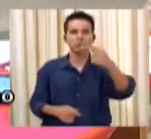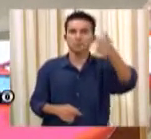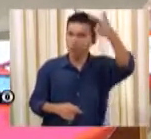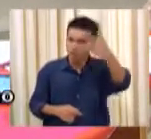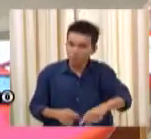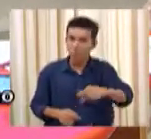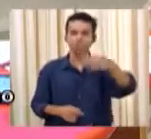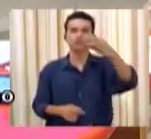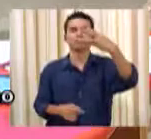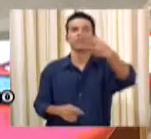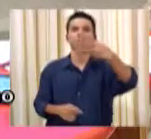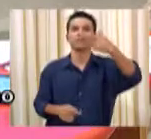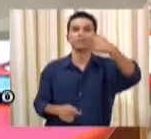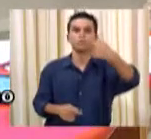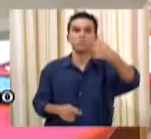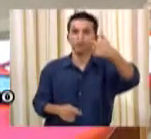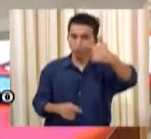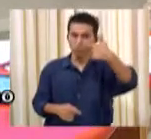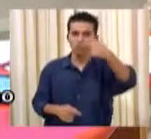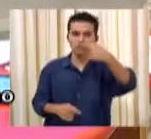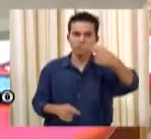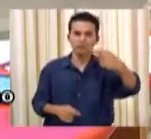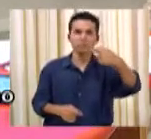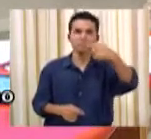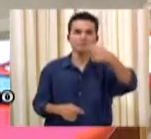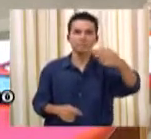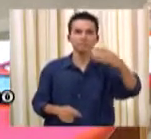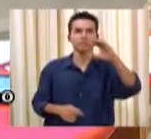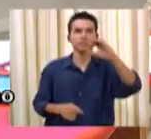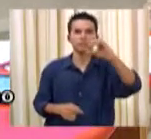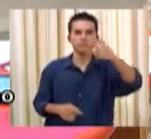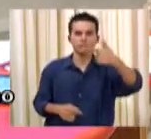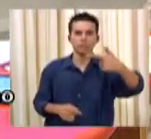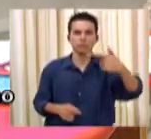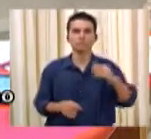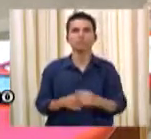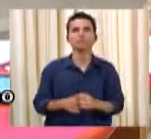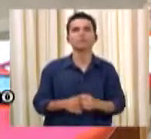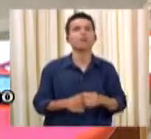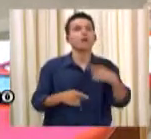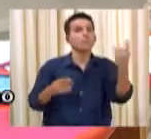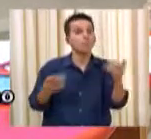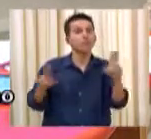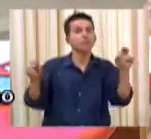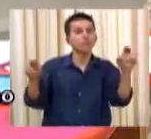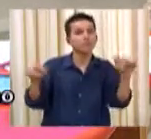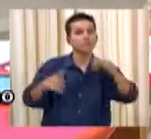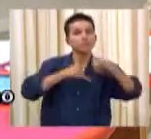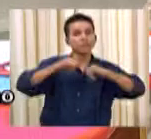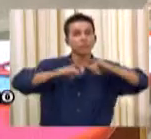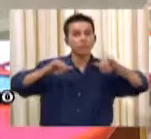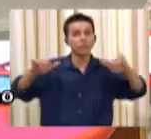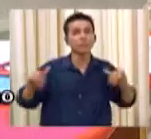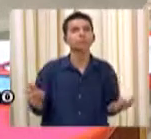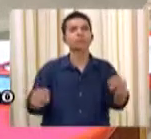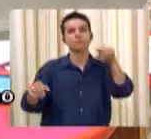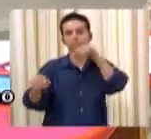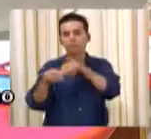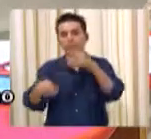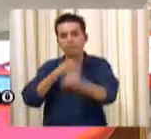3277-7722. Para mais informações, acesse www